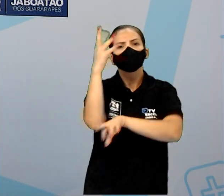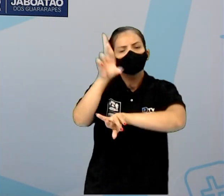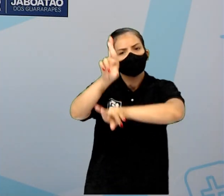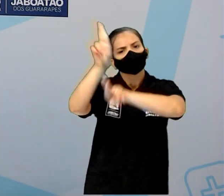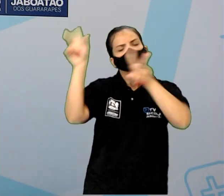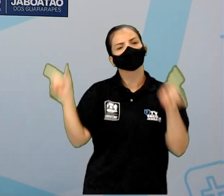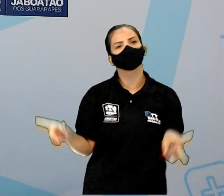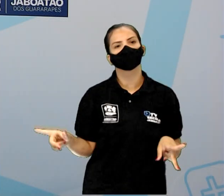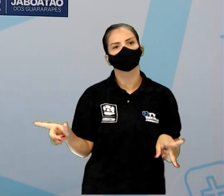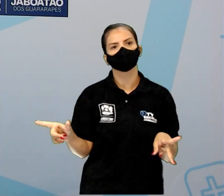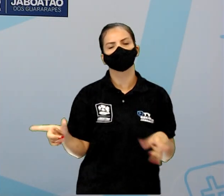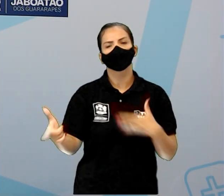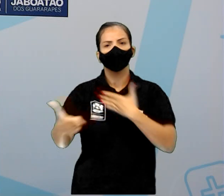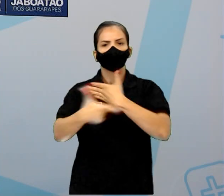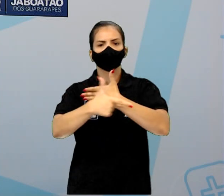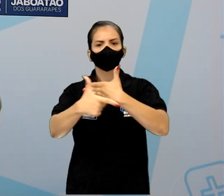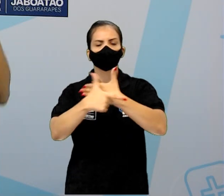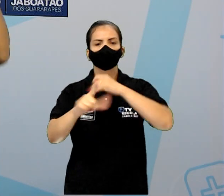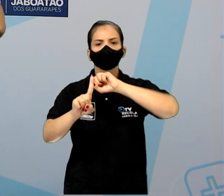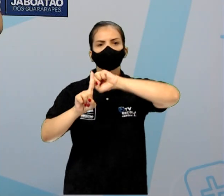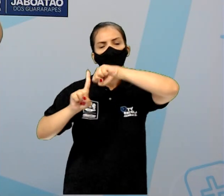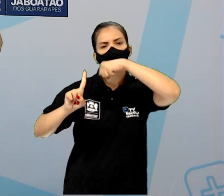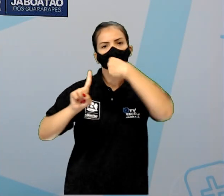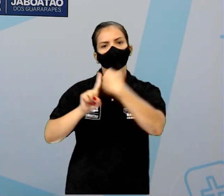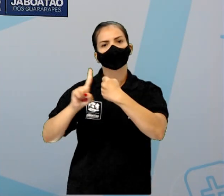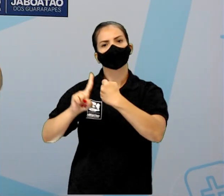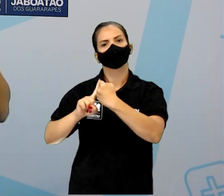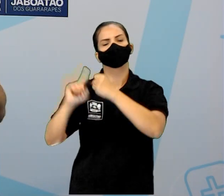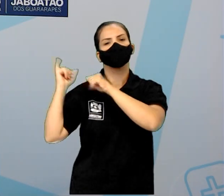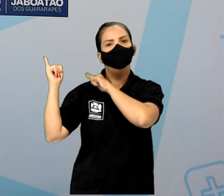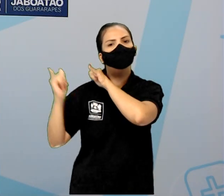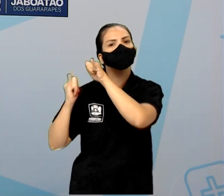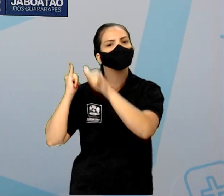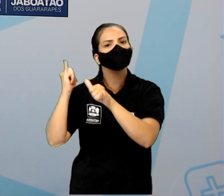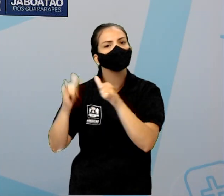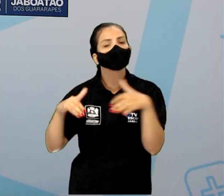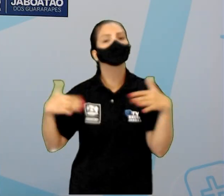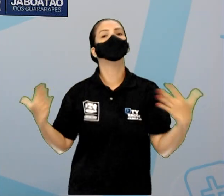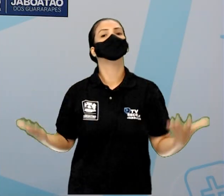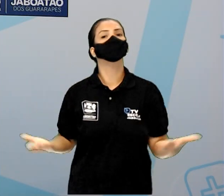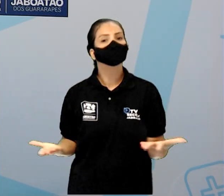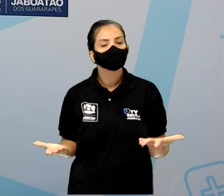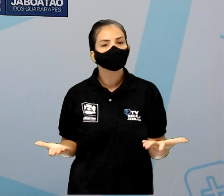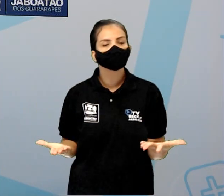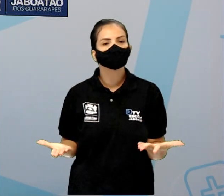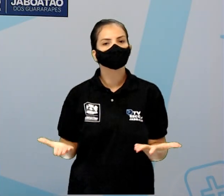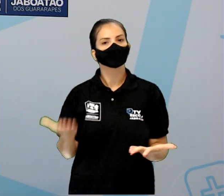A função social da lenda. Será que vocês sabem a função social da lenda? Vamos lá?